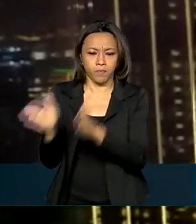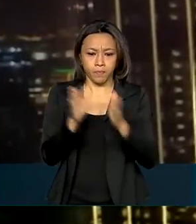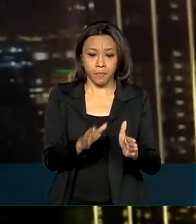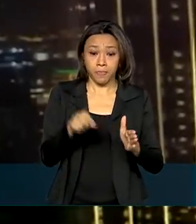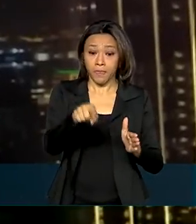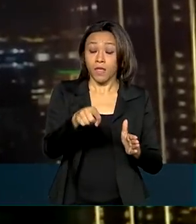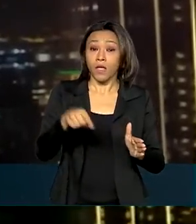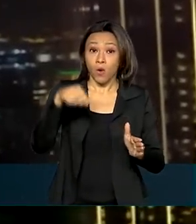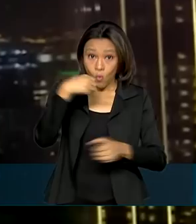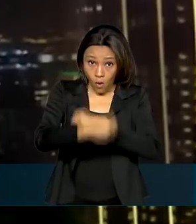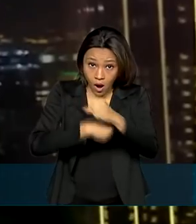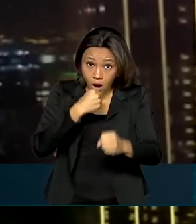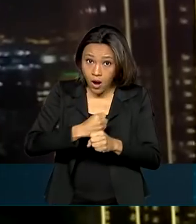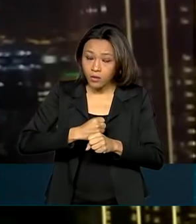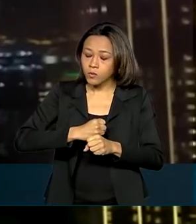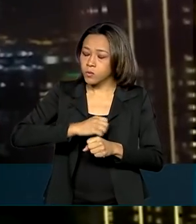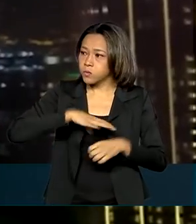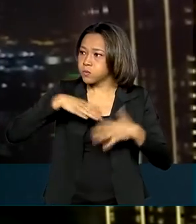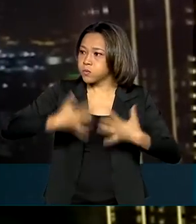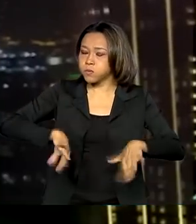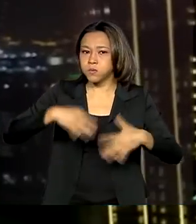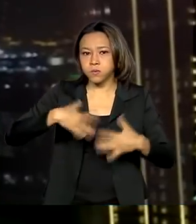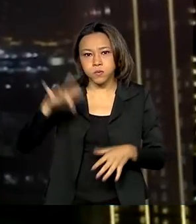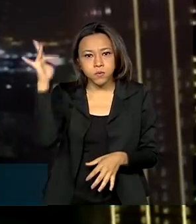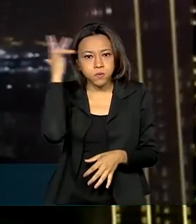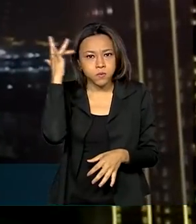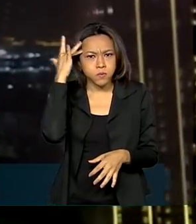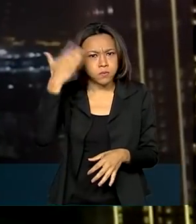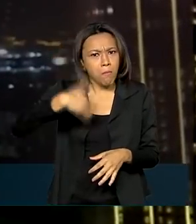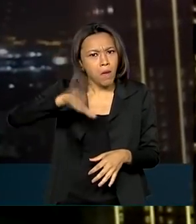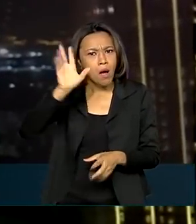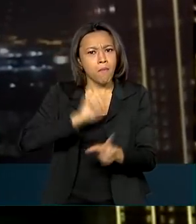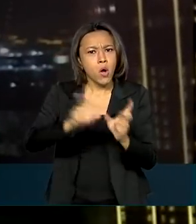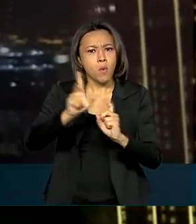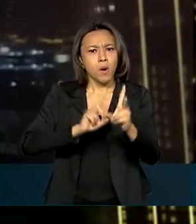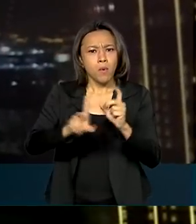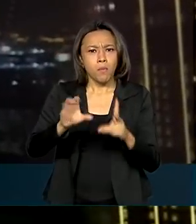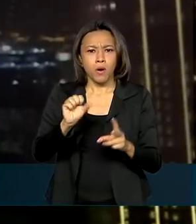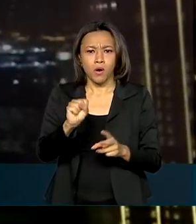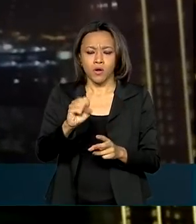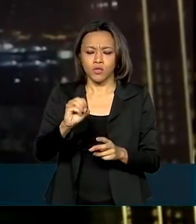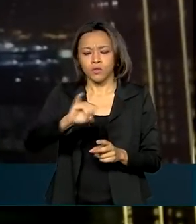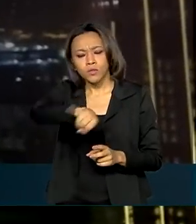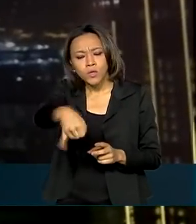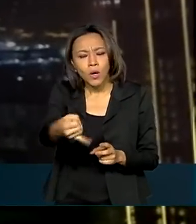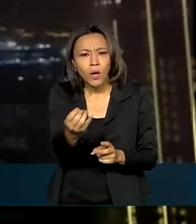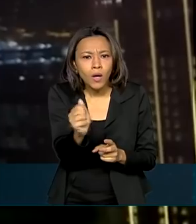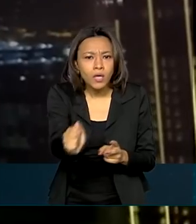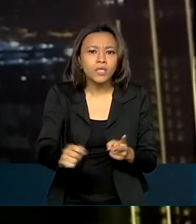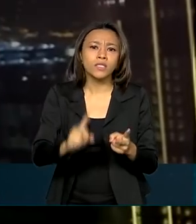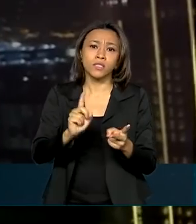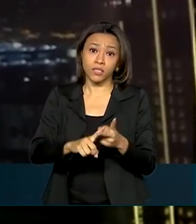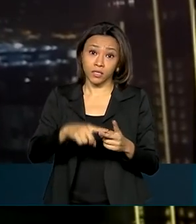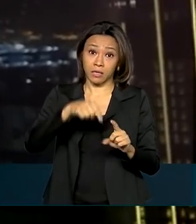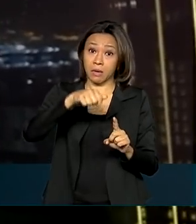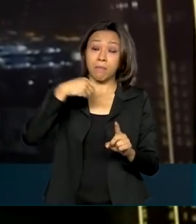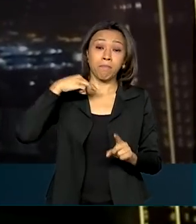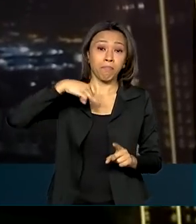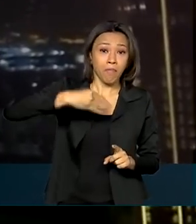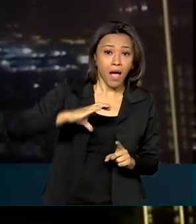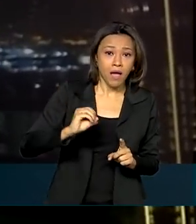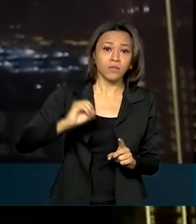o setor agrícola, com exportações especialmente de soja, com meses muito fortes em março, abril e maio.